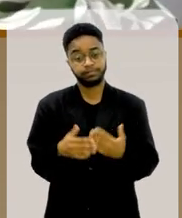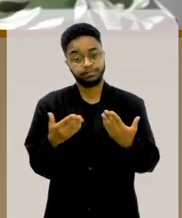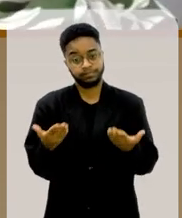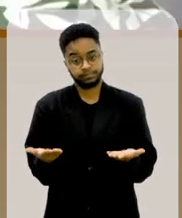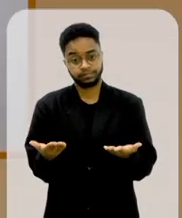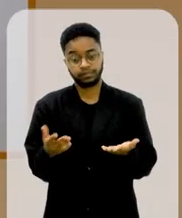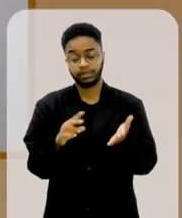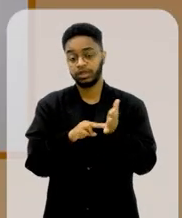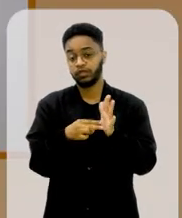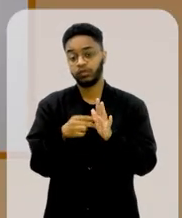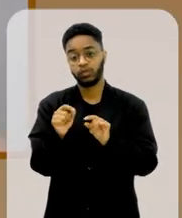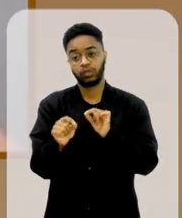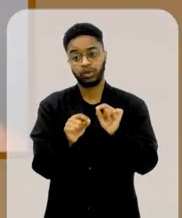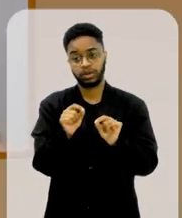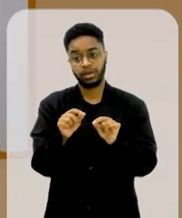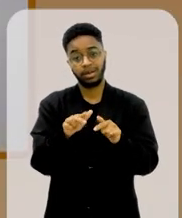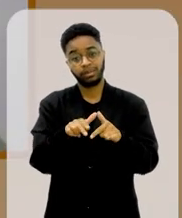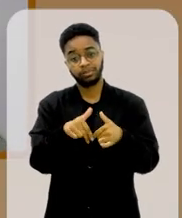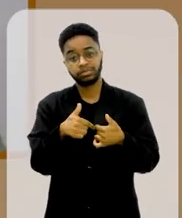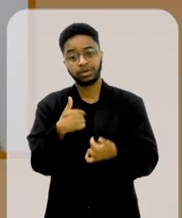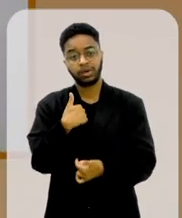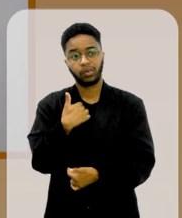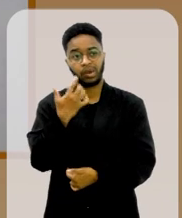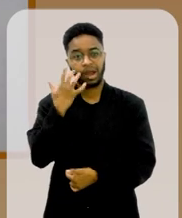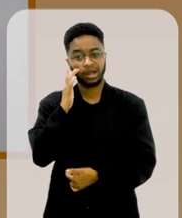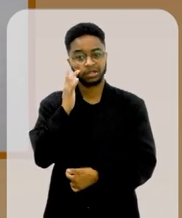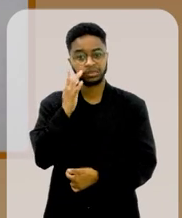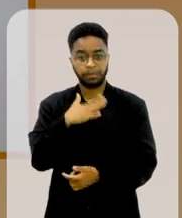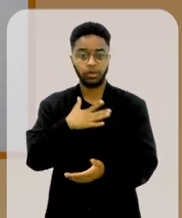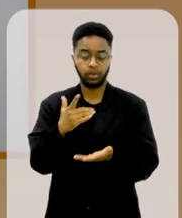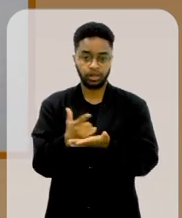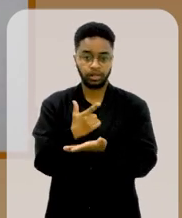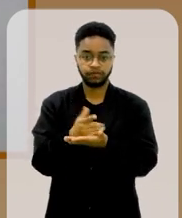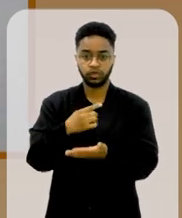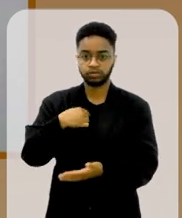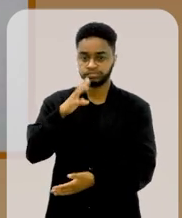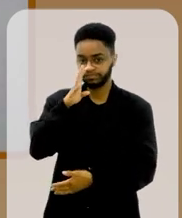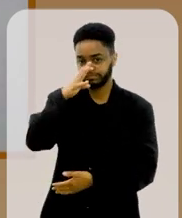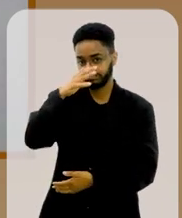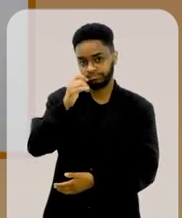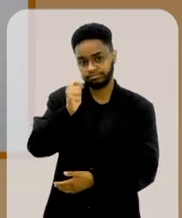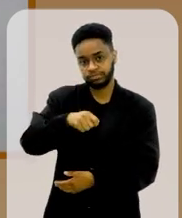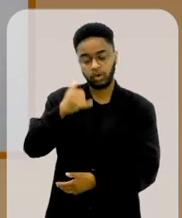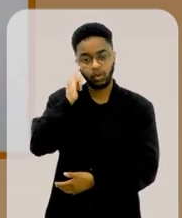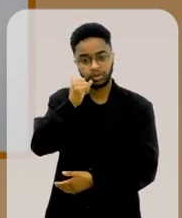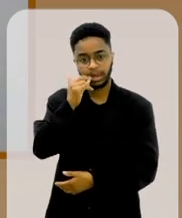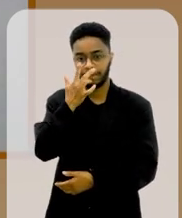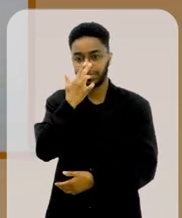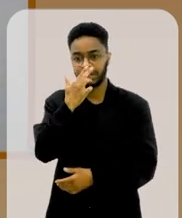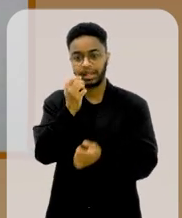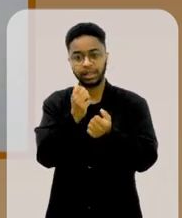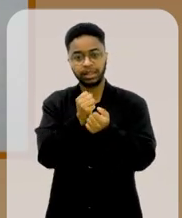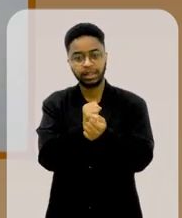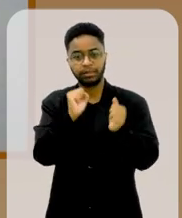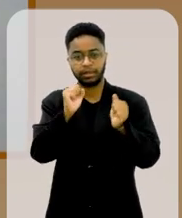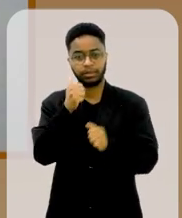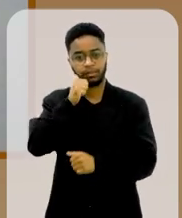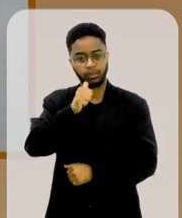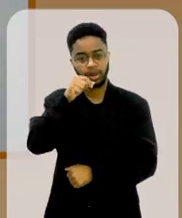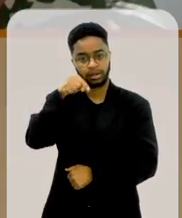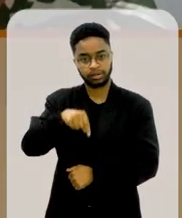Então, quer dizer, foi por isso que eu considero o meu livro em Sobreviver, posso contar a carta de alforria das mulheres